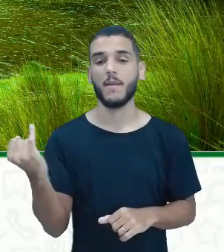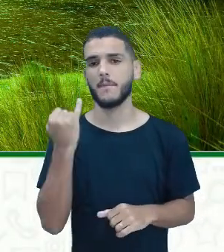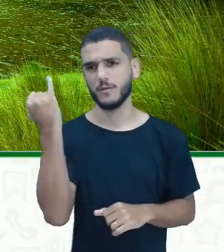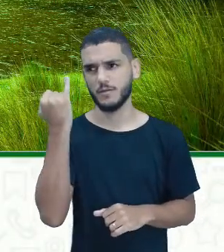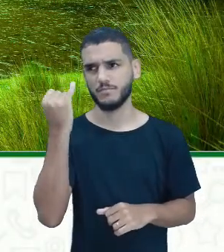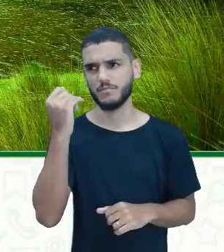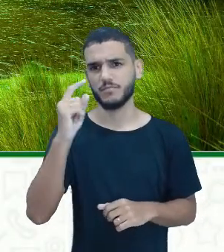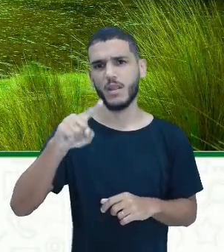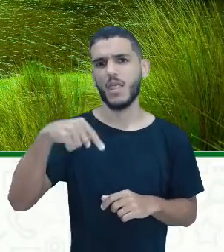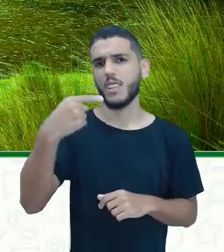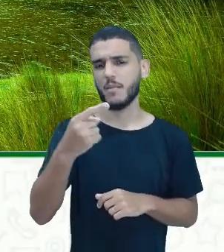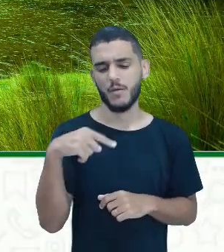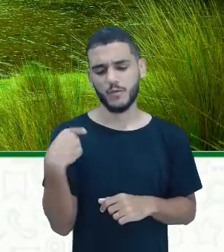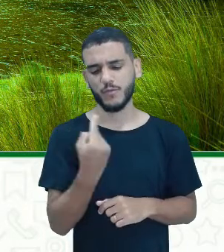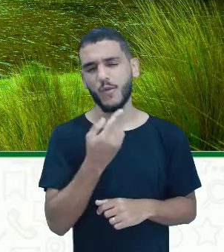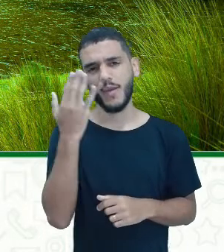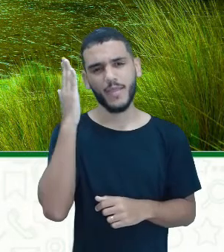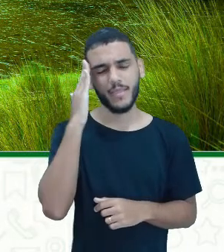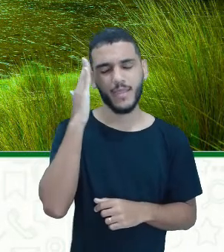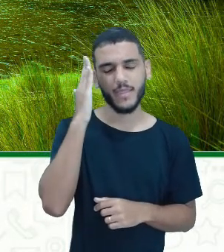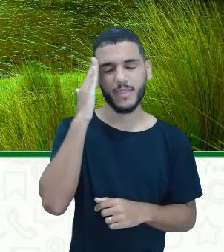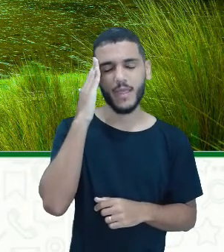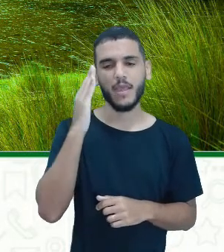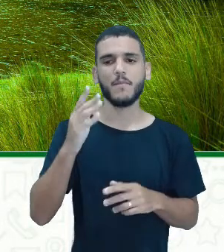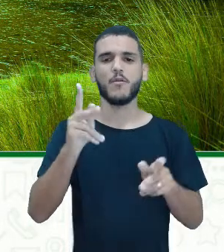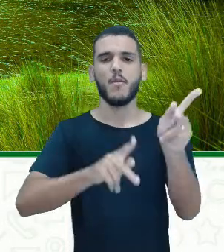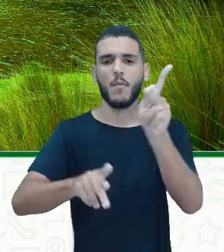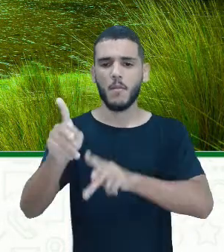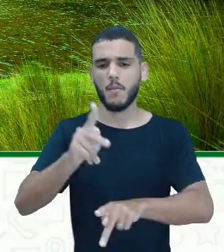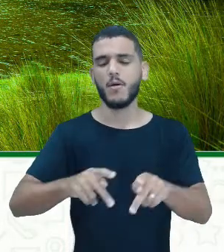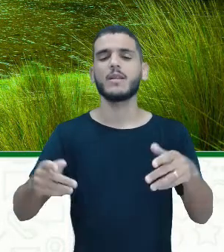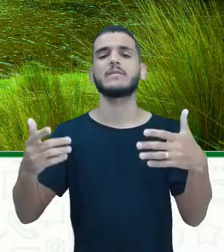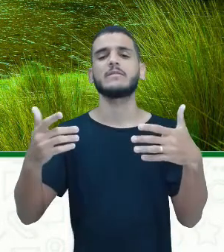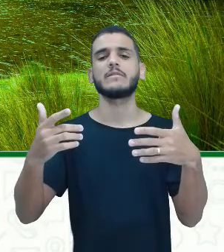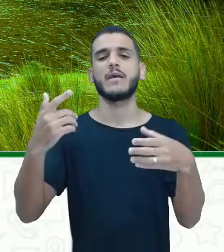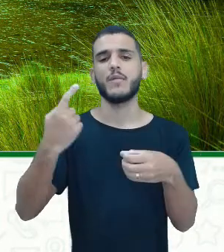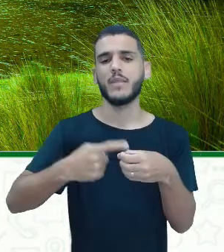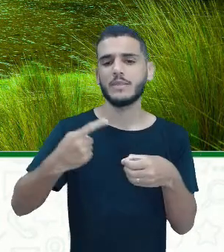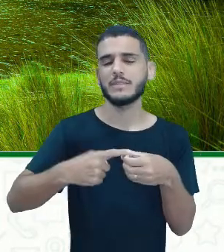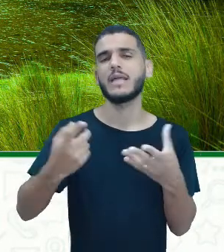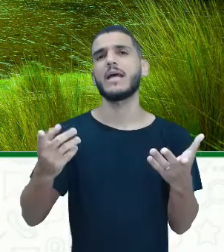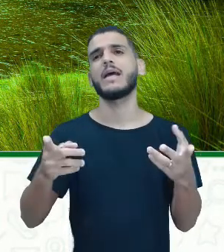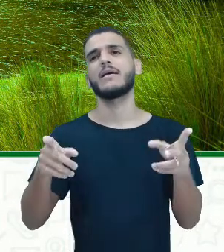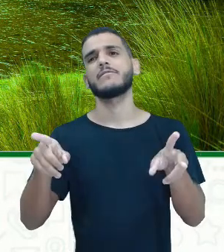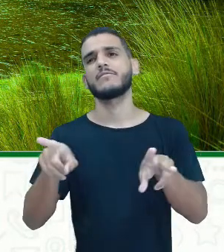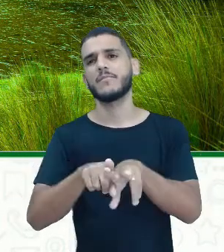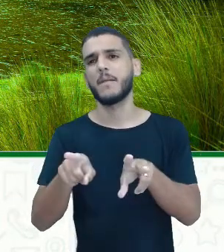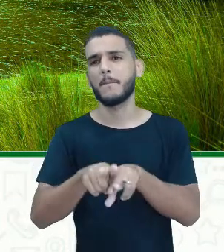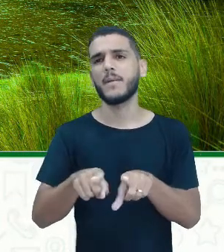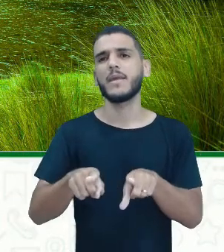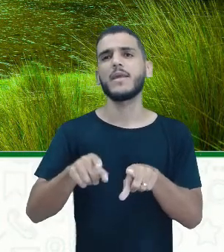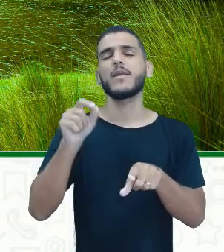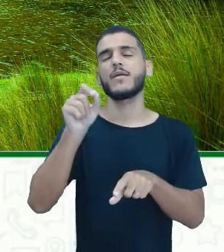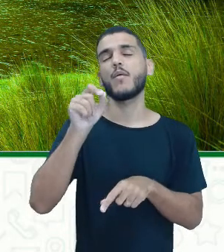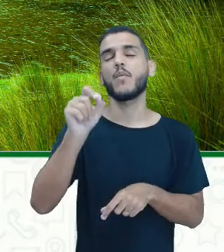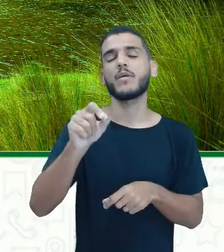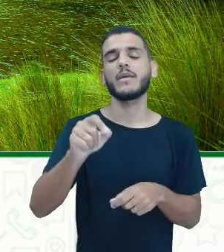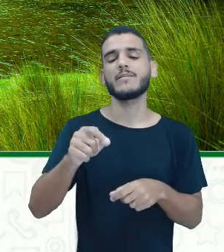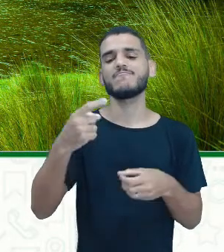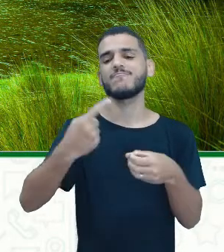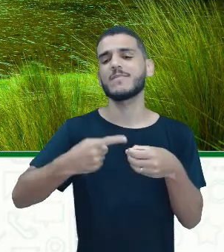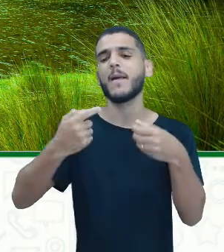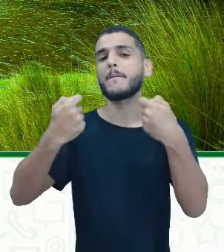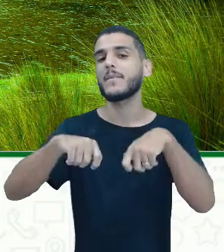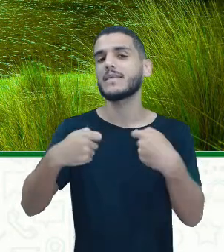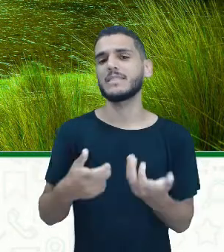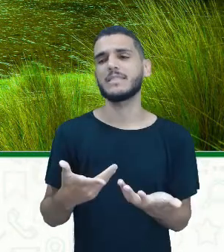depois que a gente entende sobre a população da cidade, né, o que aquela cidade precisa, a gente precisa ir atrás